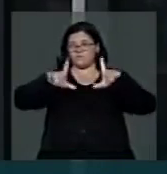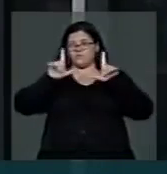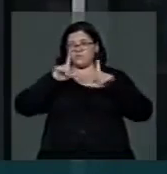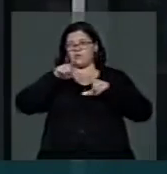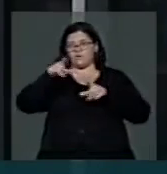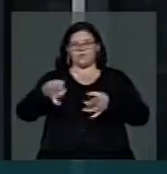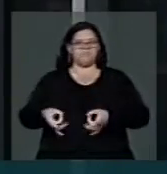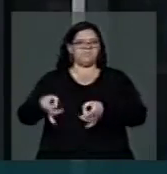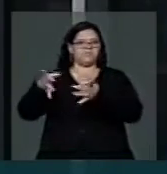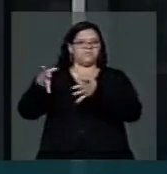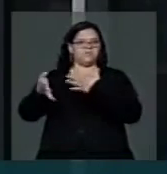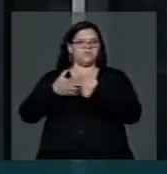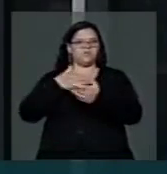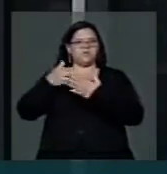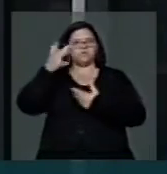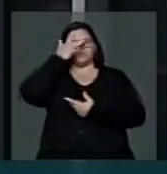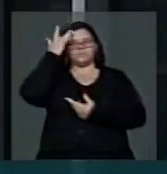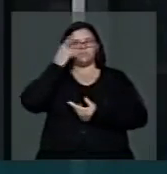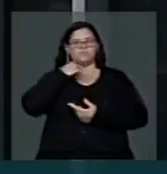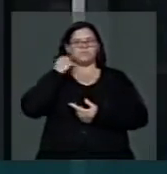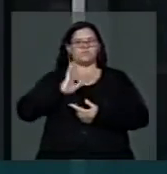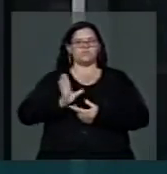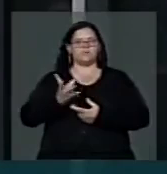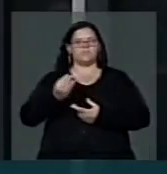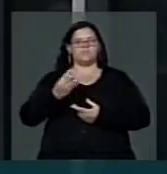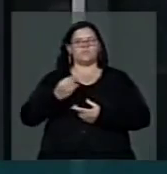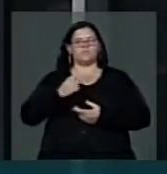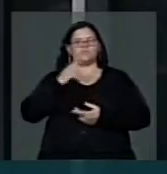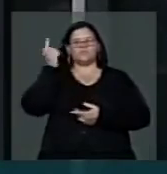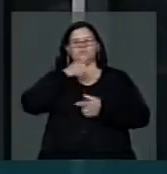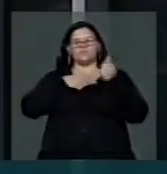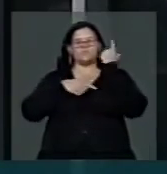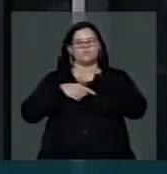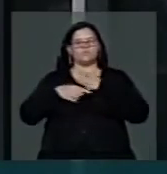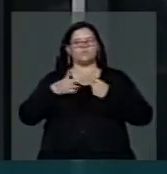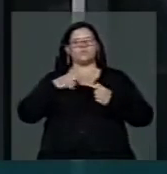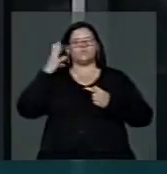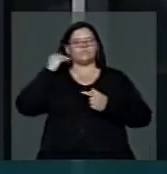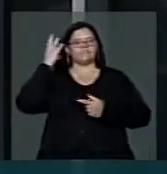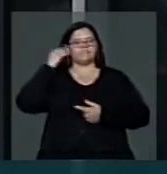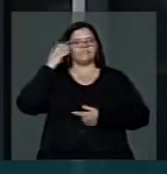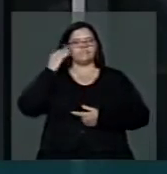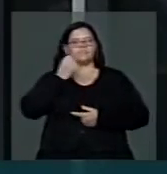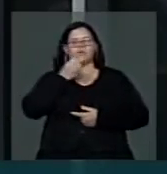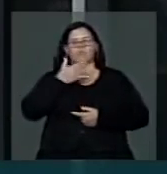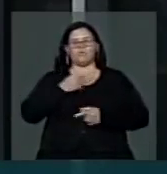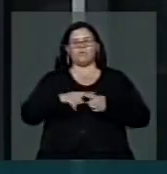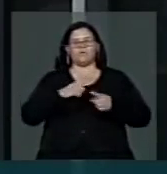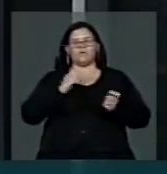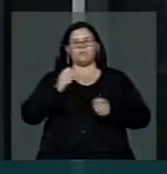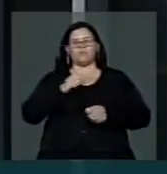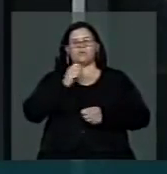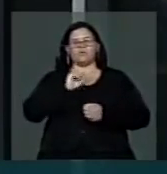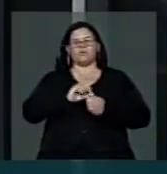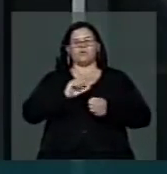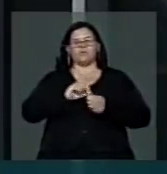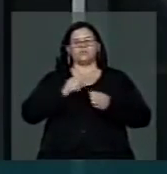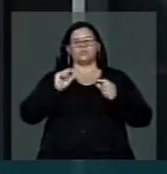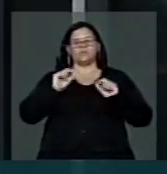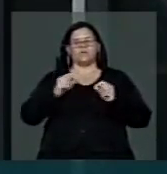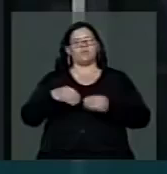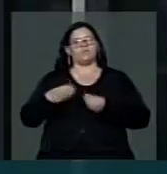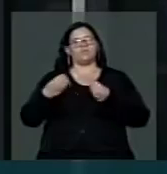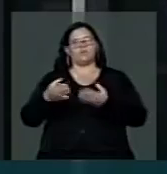aqueles que foram, sim, conquistados por uma lábia muito boa para dizer que poderiam entregar seus terrenos,